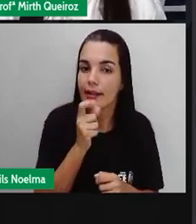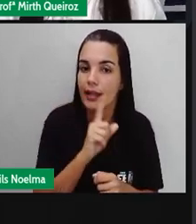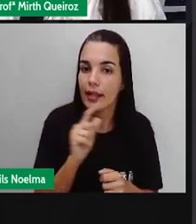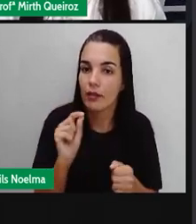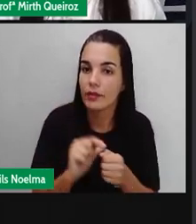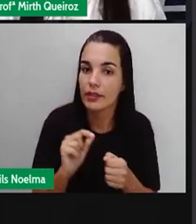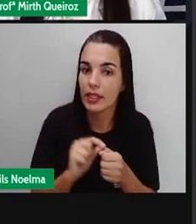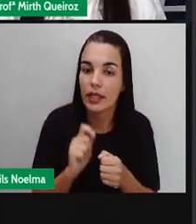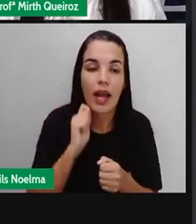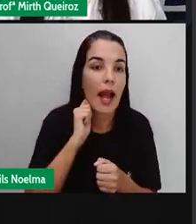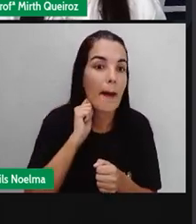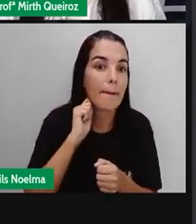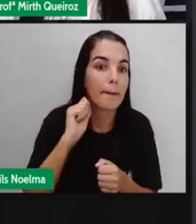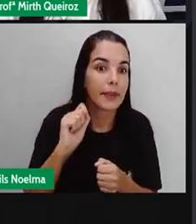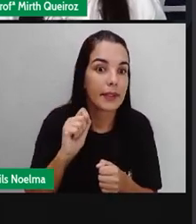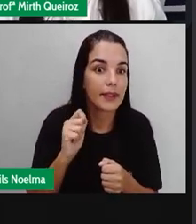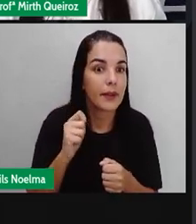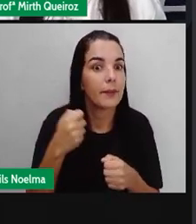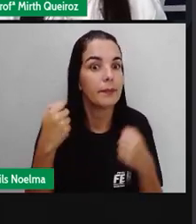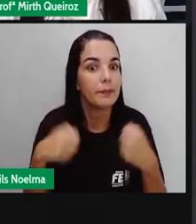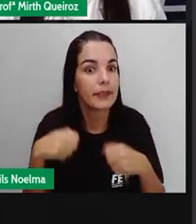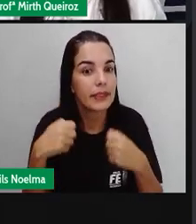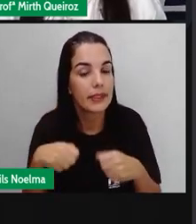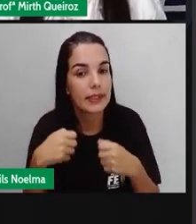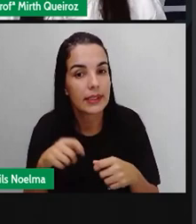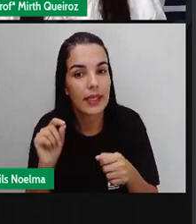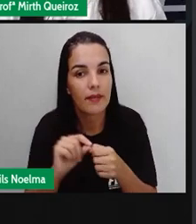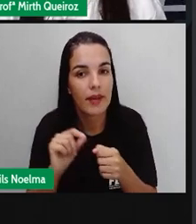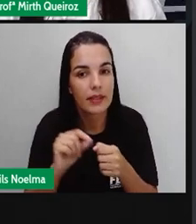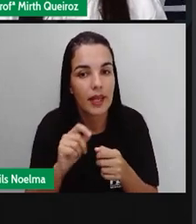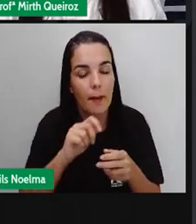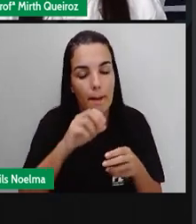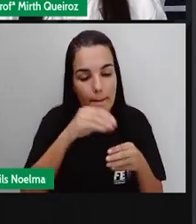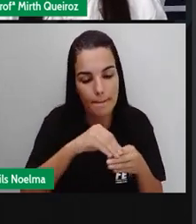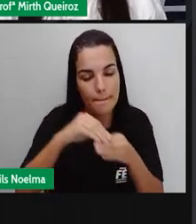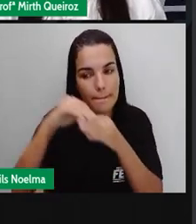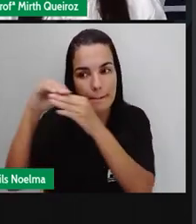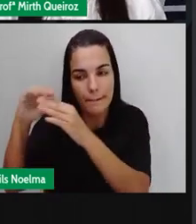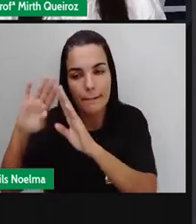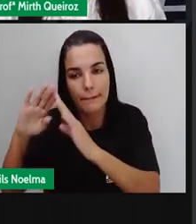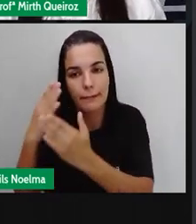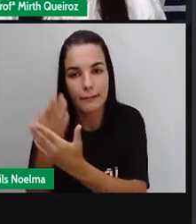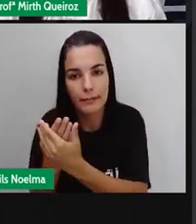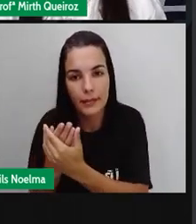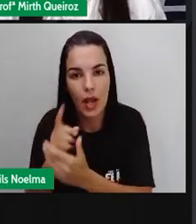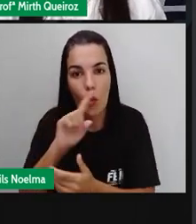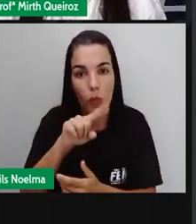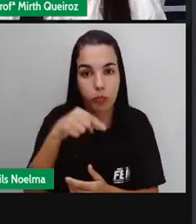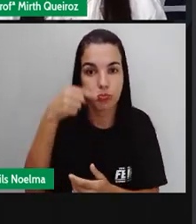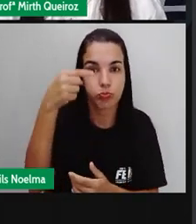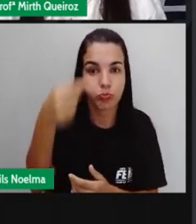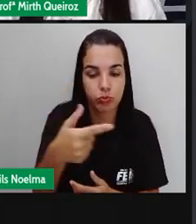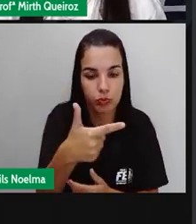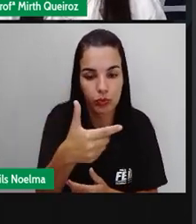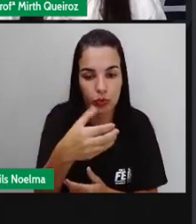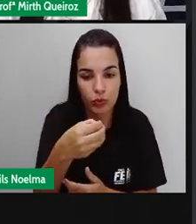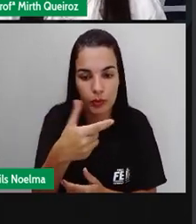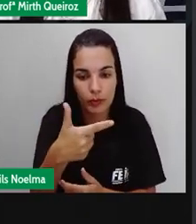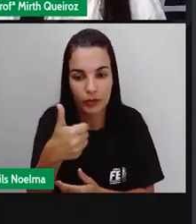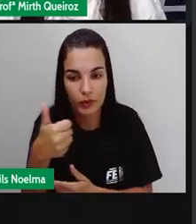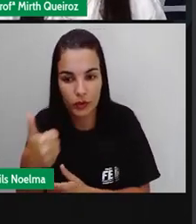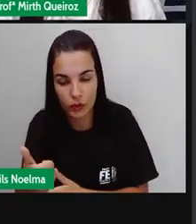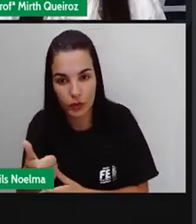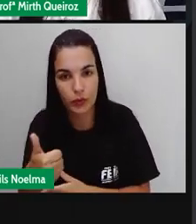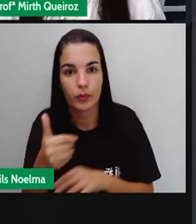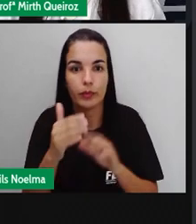Nós estamos encerrando esse mês, o ano de 2020. O próximo semestre vocês já estarão, né? Quem for